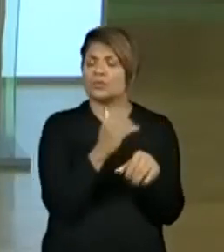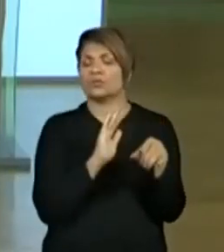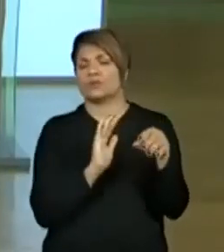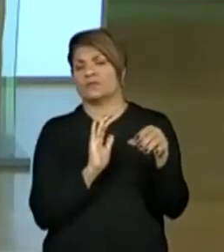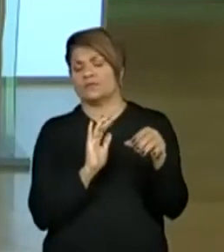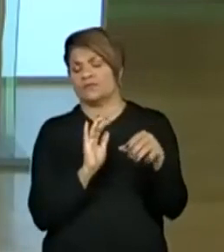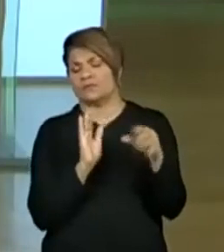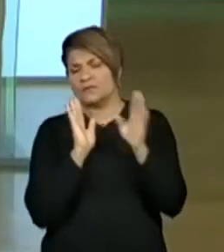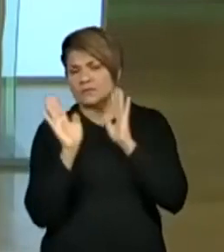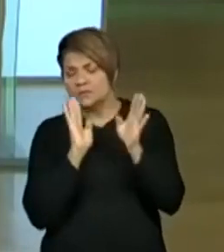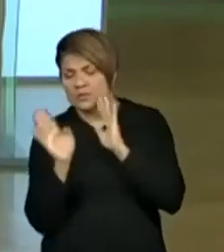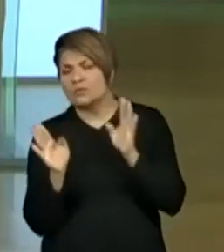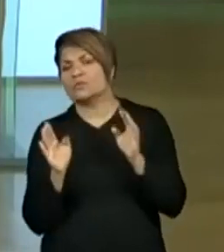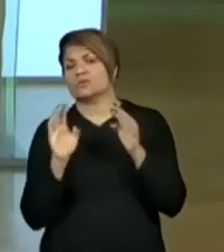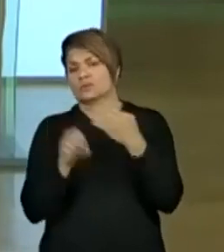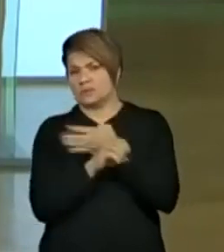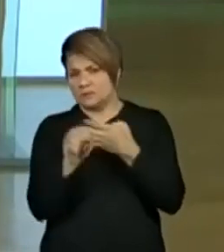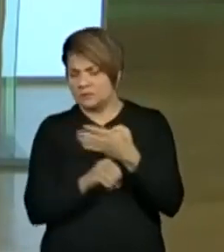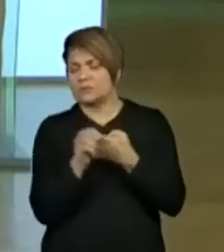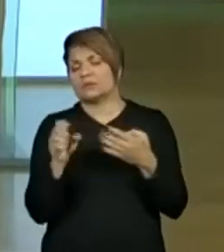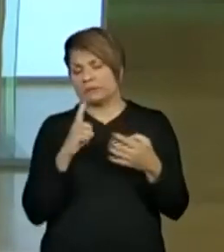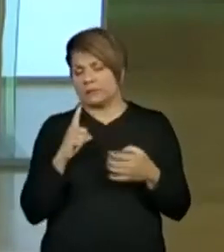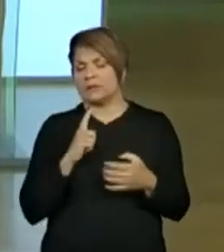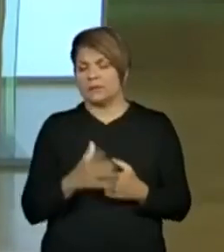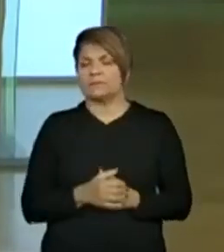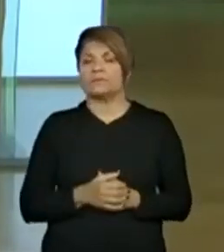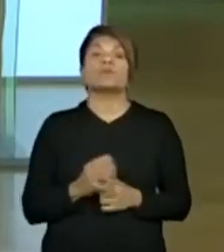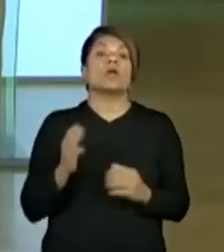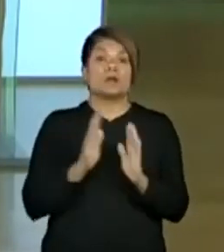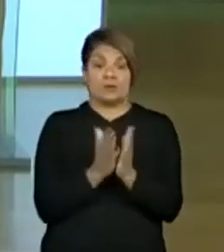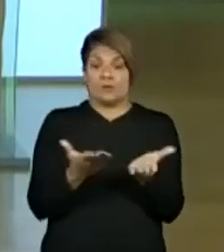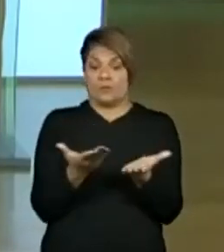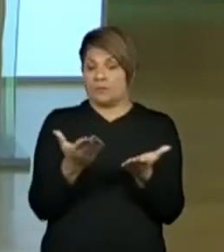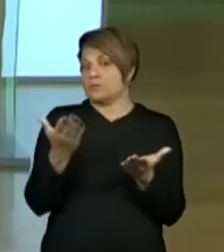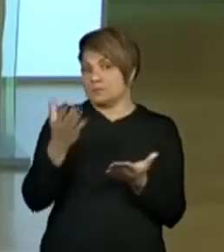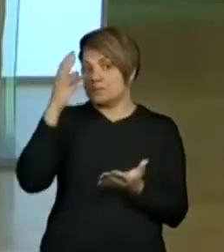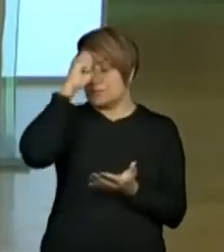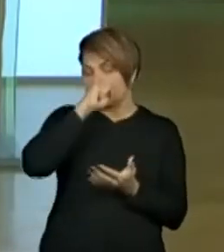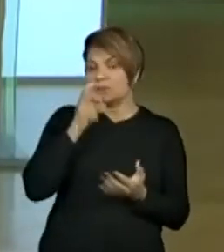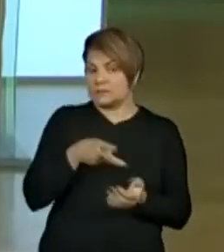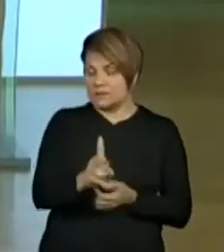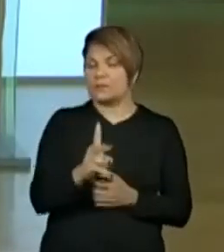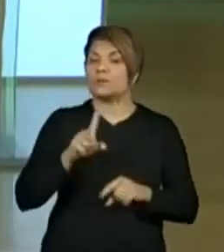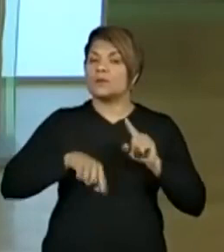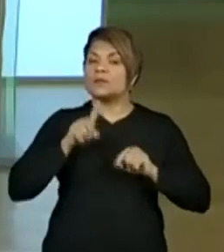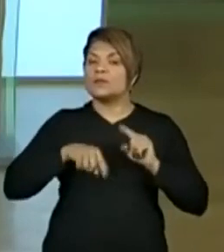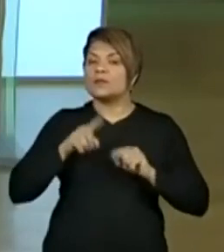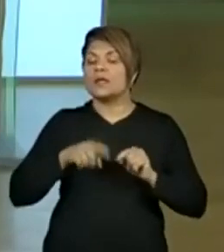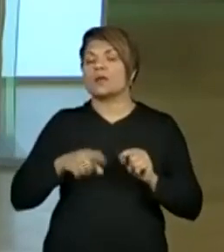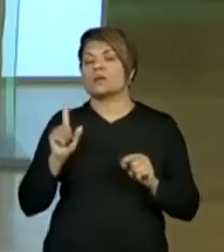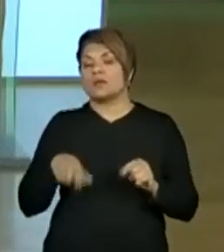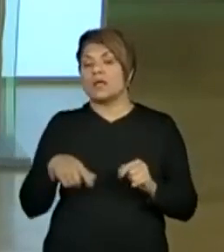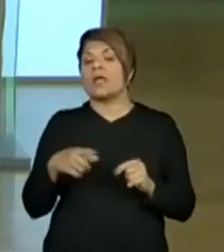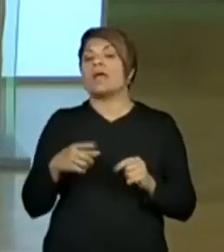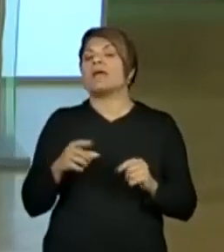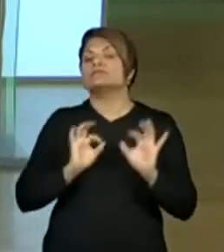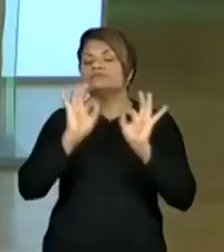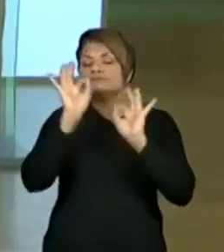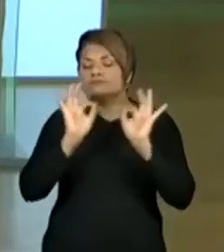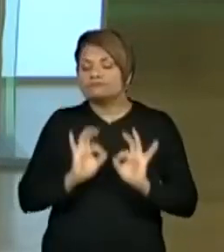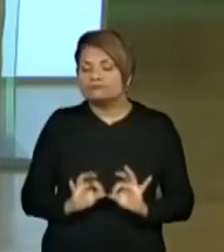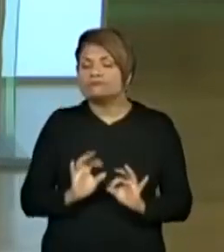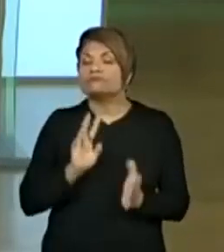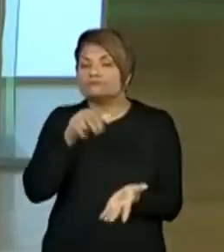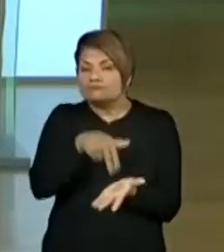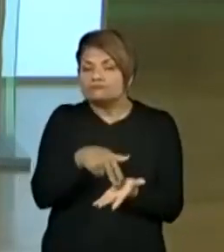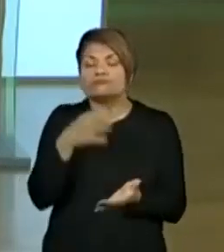aprendizagens. O Aprender Sempre é o material que foi elaborado para se trabalhar de forma presencial na escola.